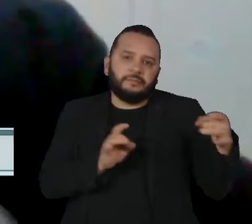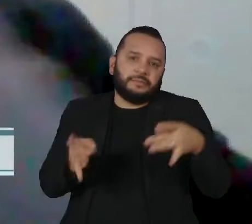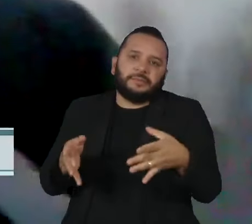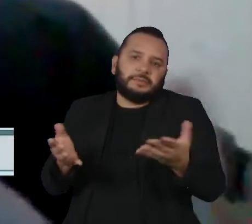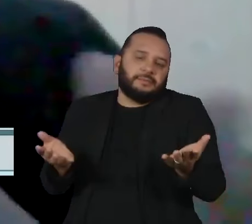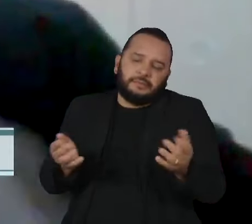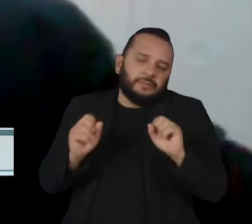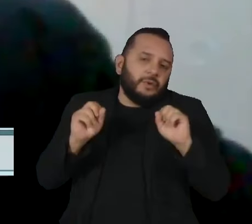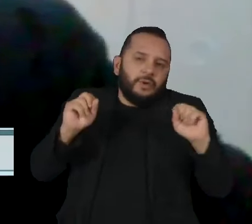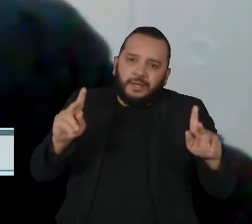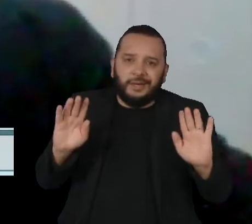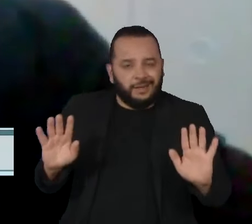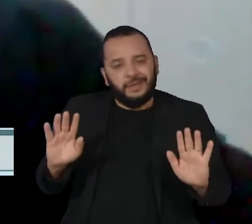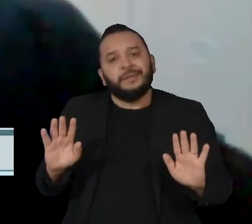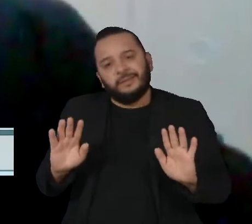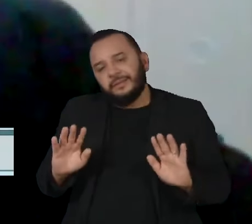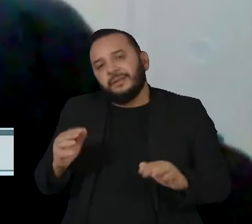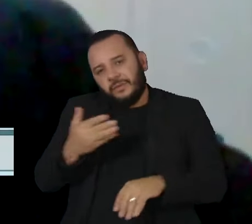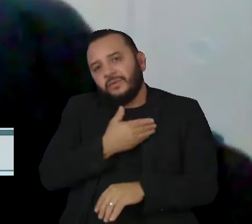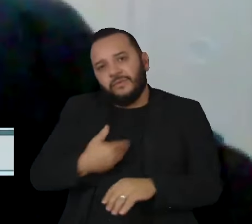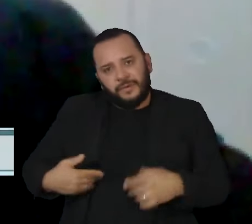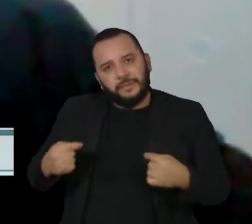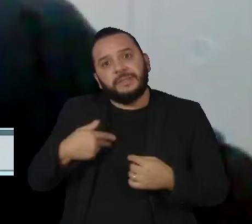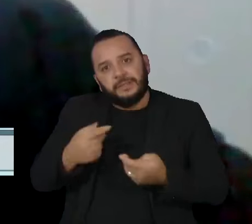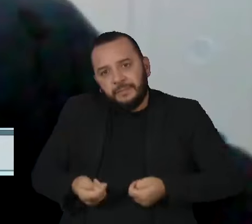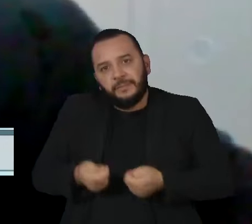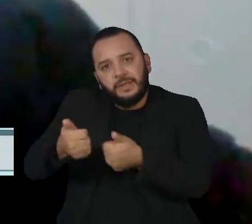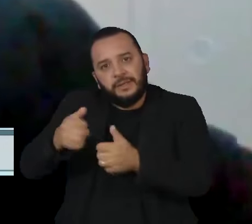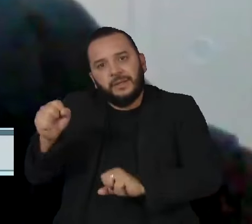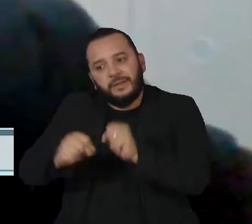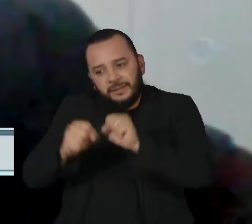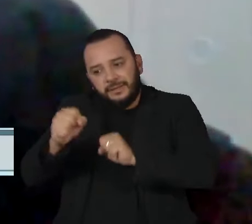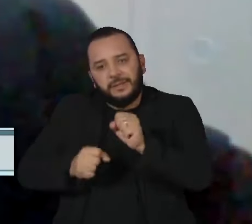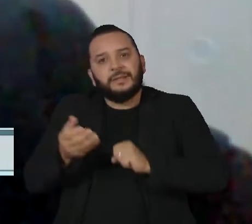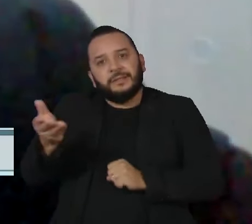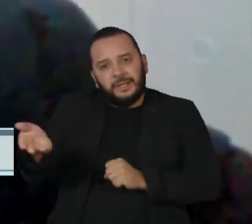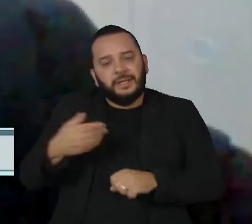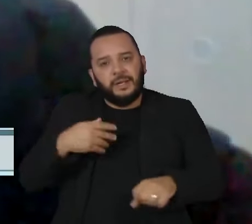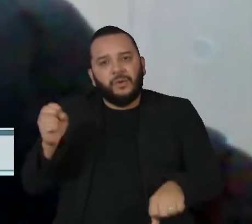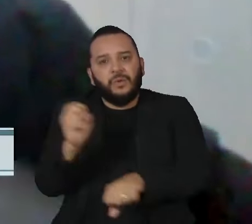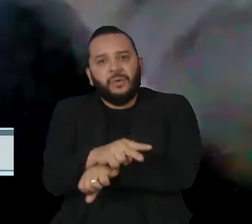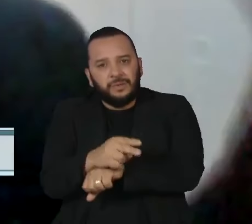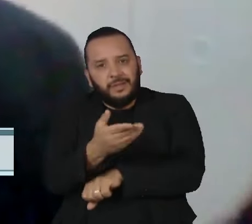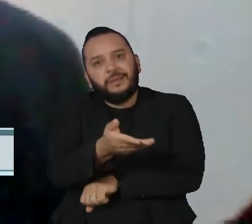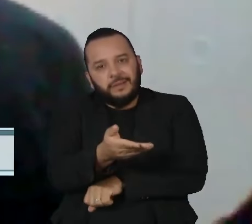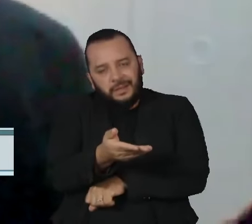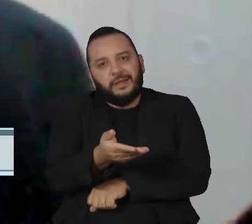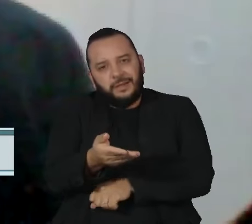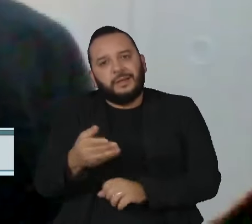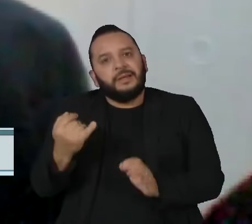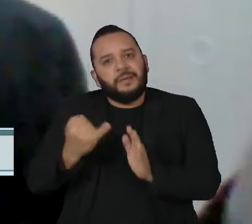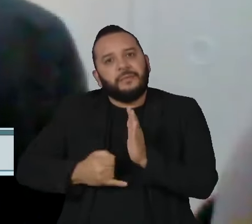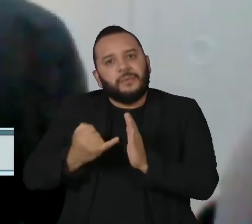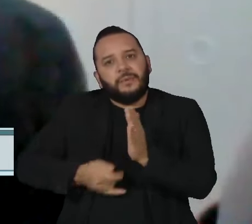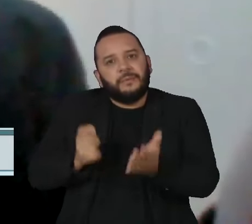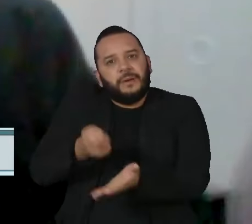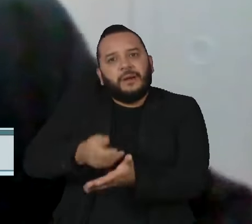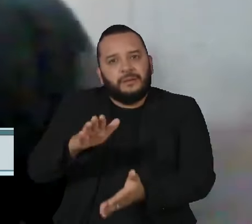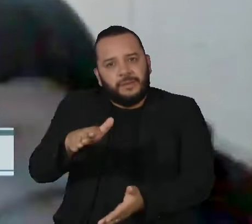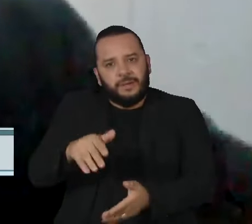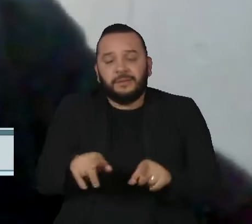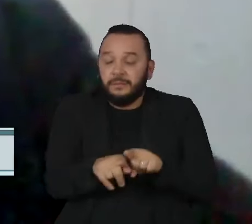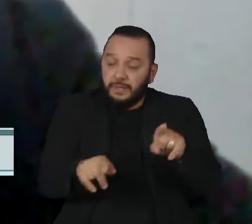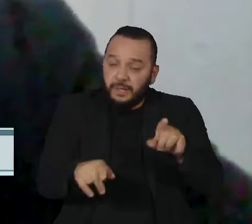Então, são essas medidas que o governo pode fazer para reduzir o número de nenéns. E o sistema educacional tem que